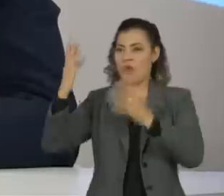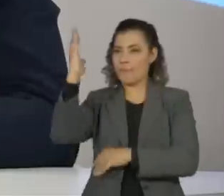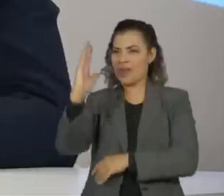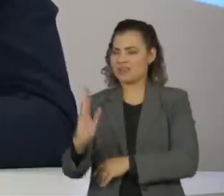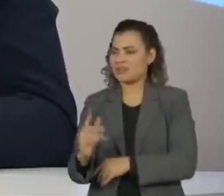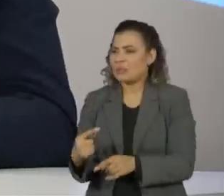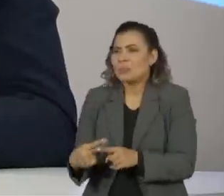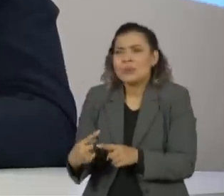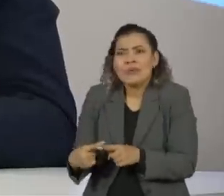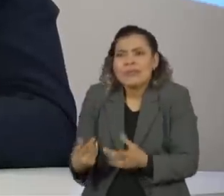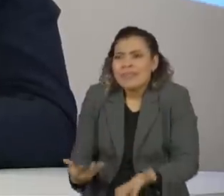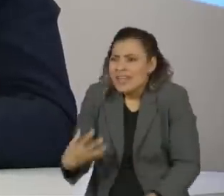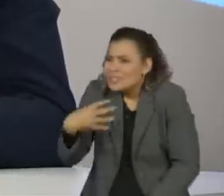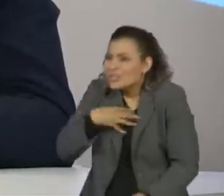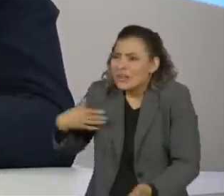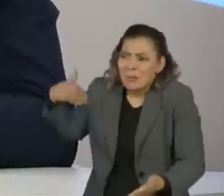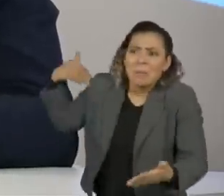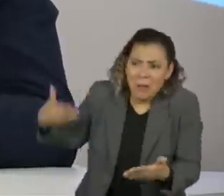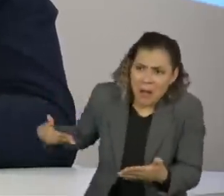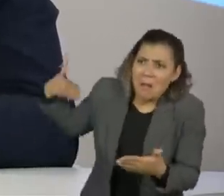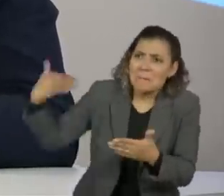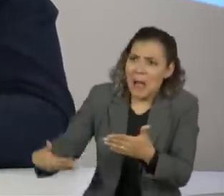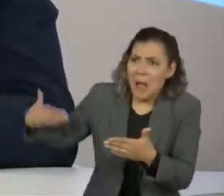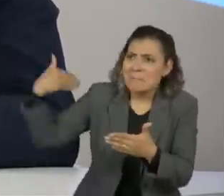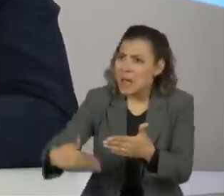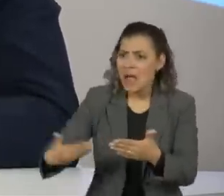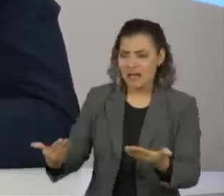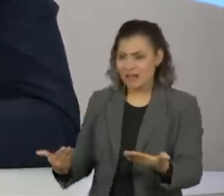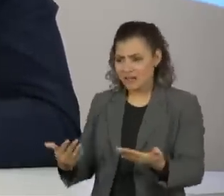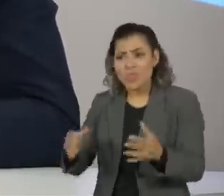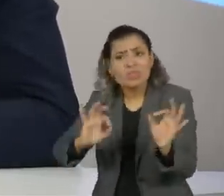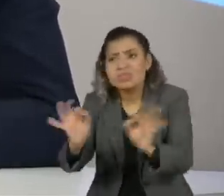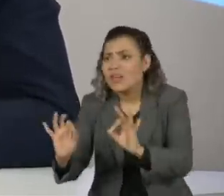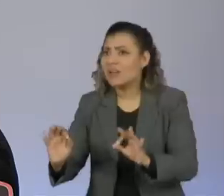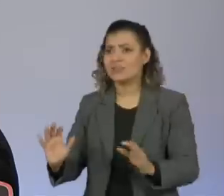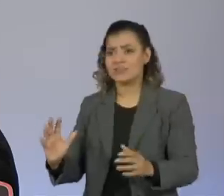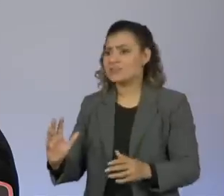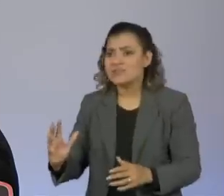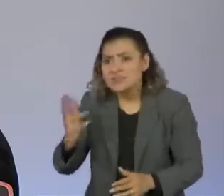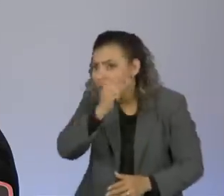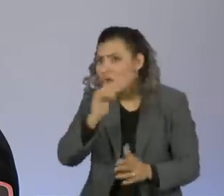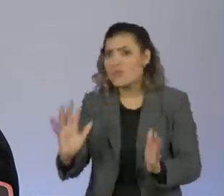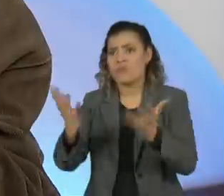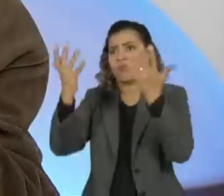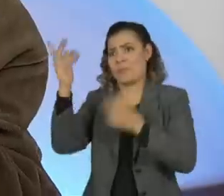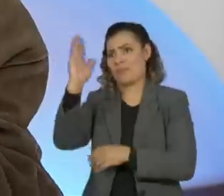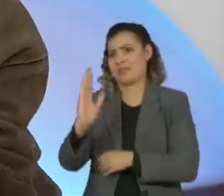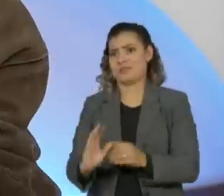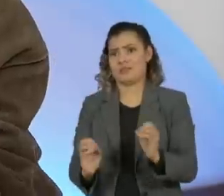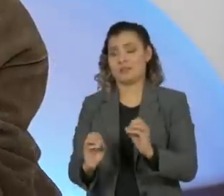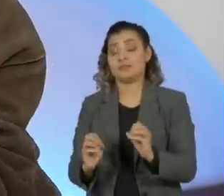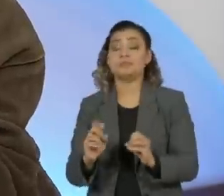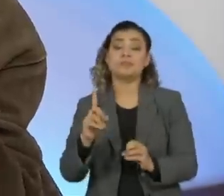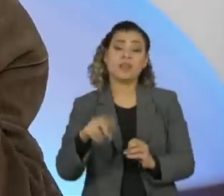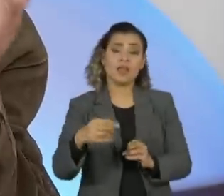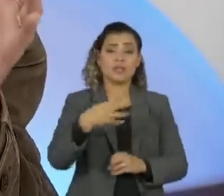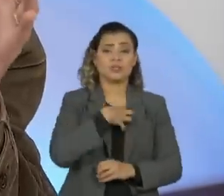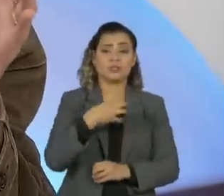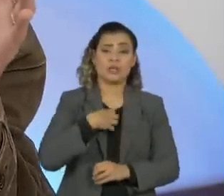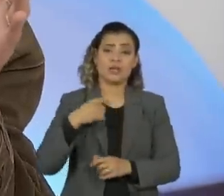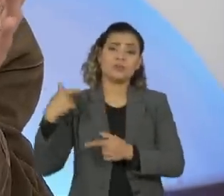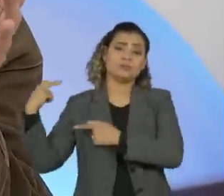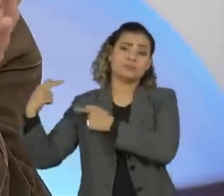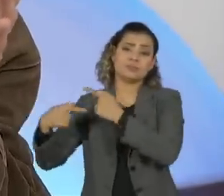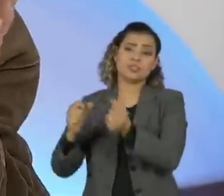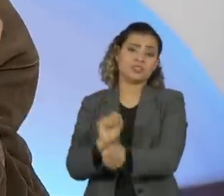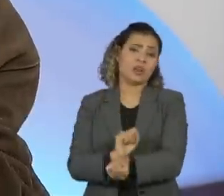isso e se isso tem alguma... Se você vê um futuro aí sem essa... Vacina. Eu acho que vem da nossa herança